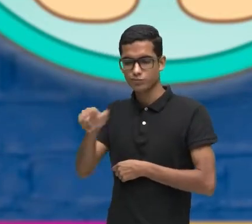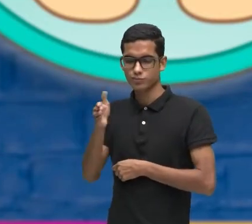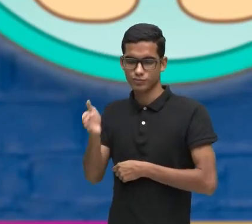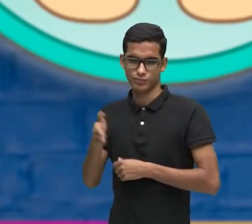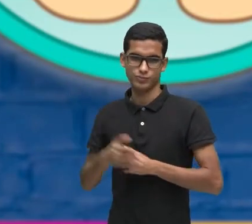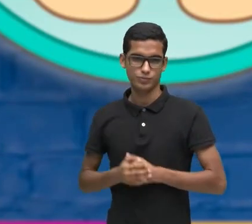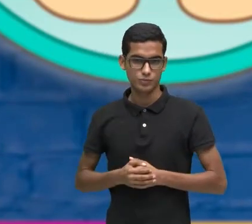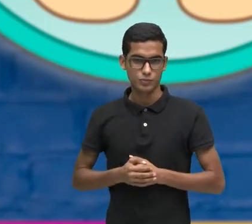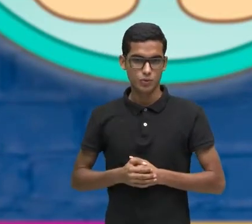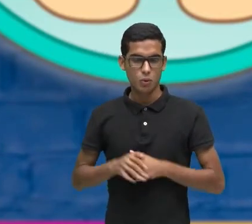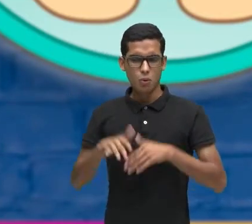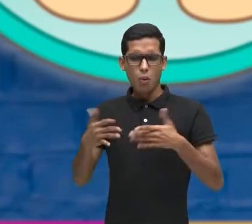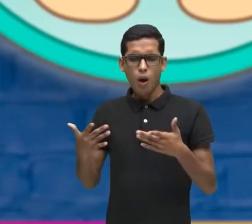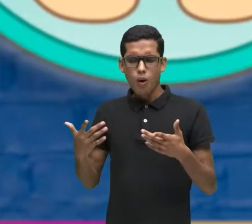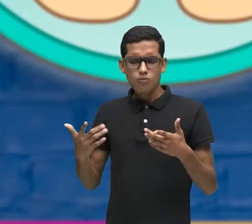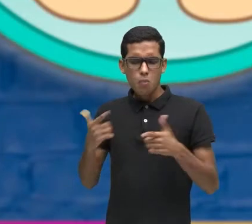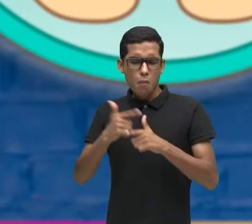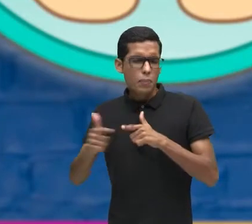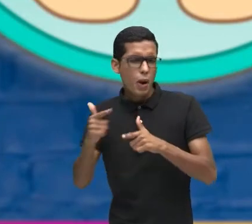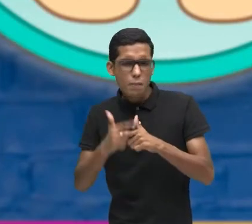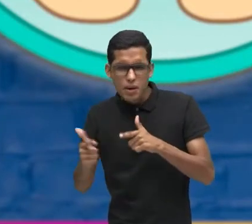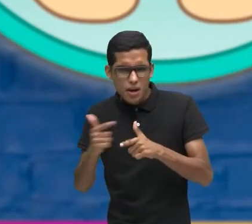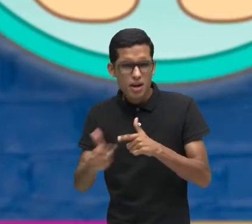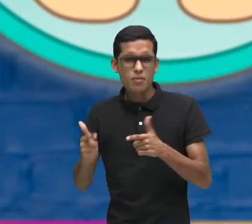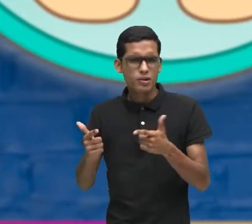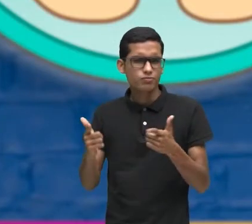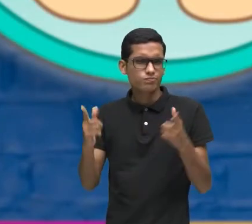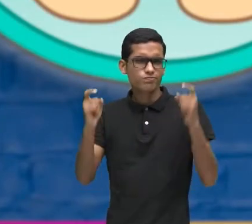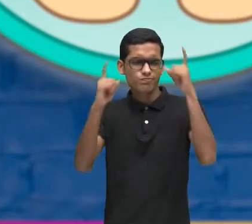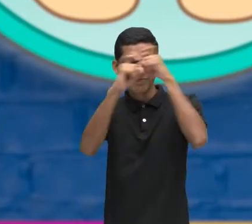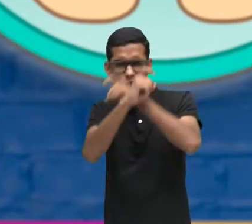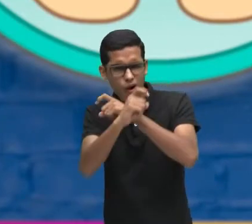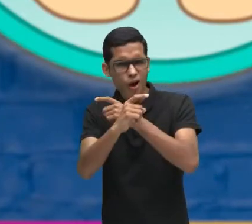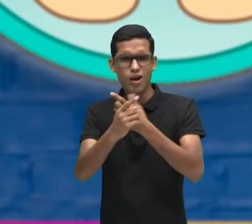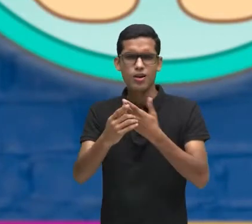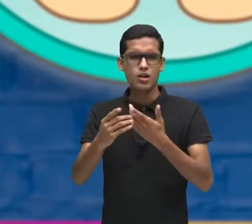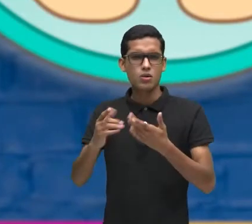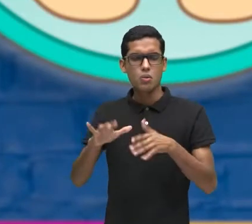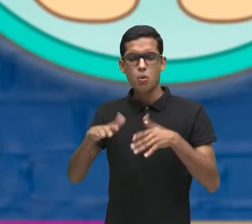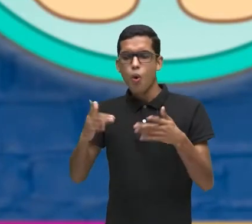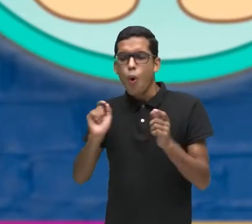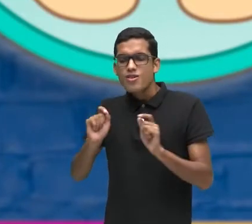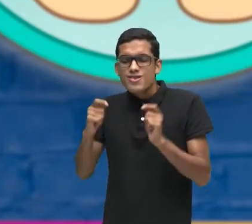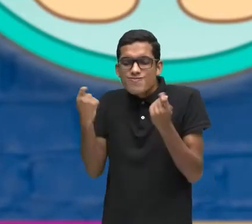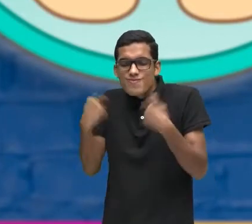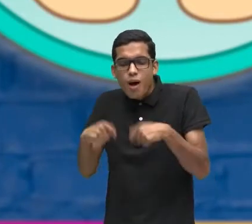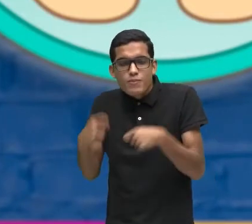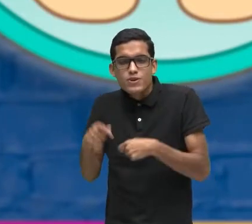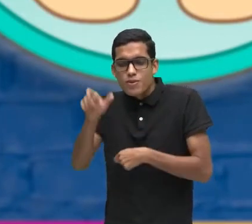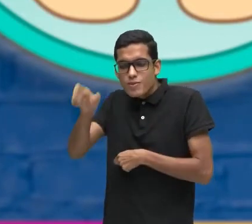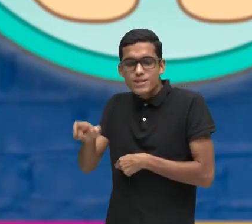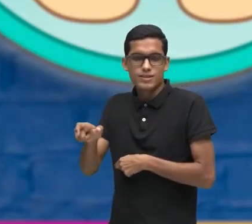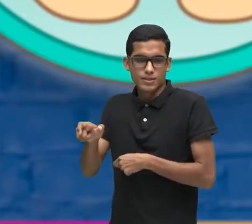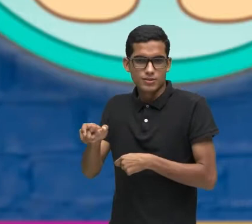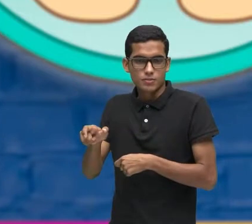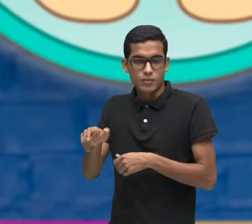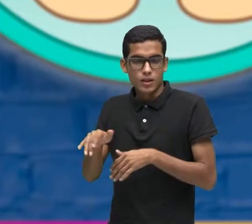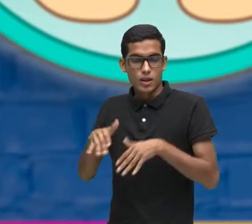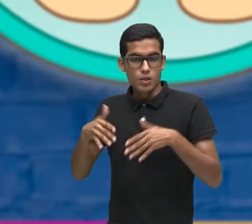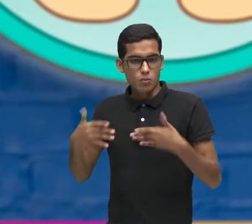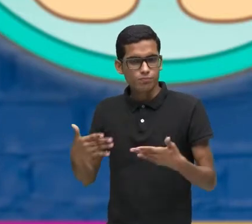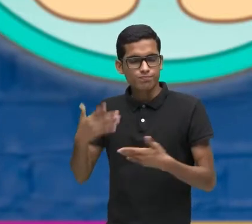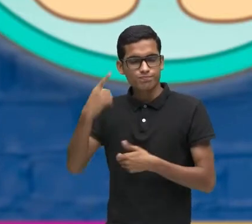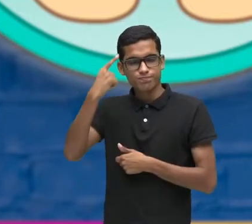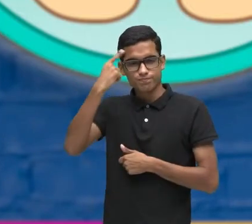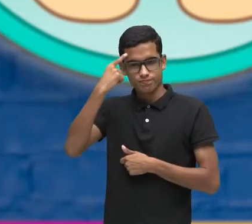tem Como é a sua necessidade Qual é a sua necessidade Né Então Pensando nisso